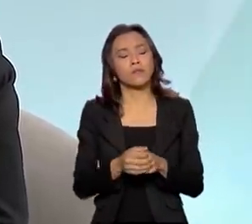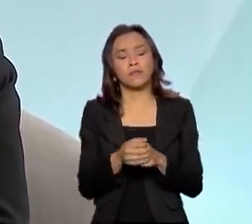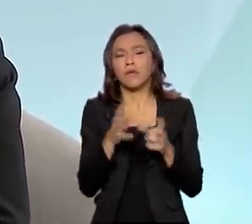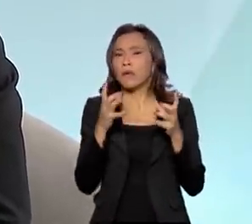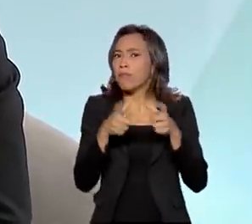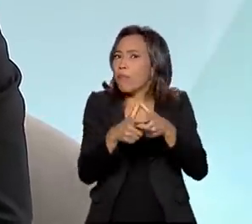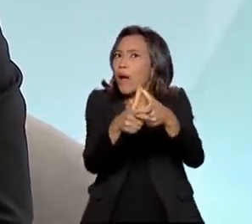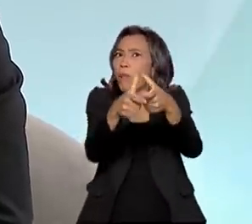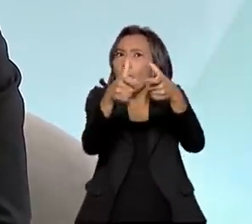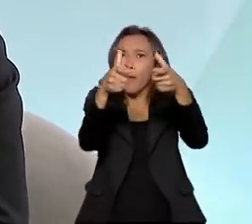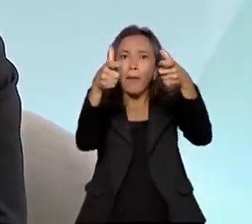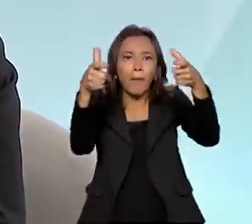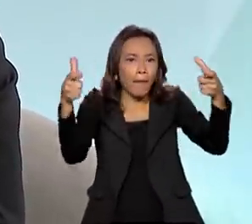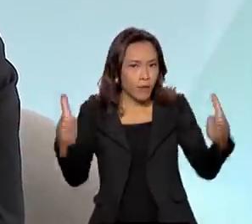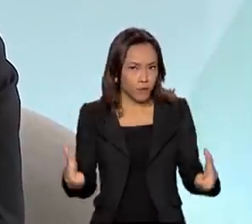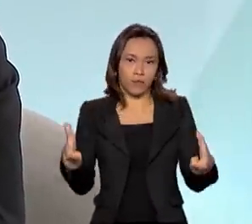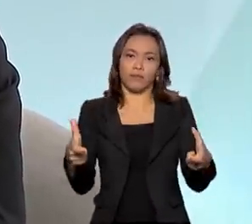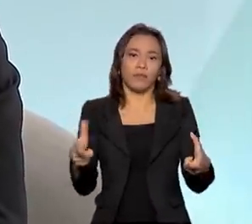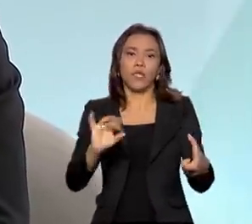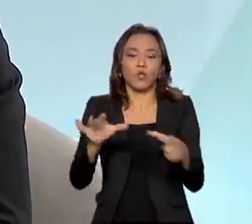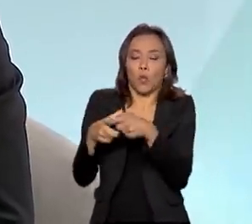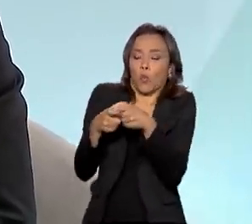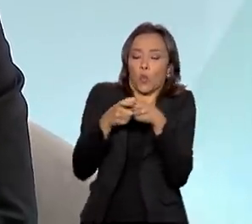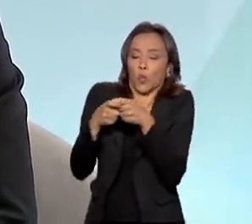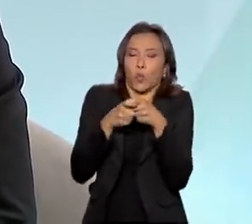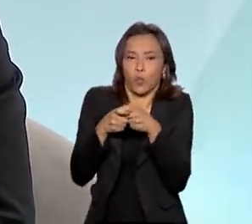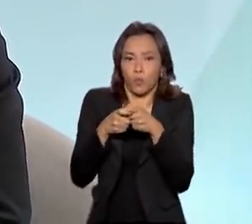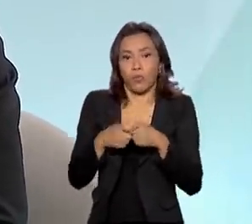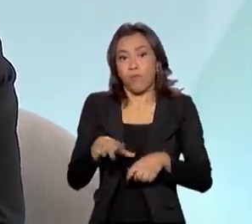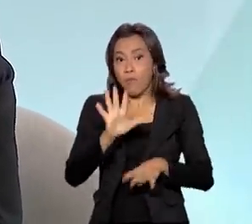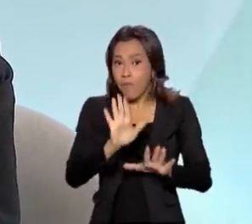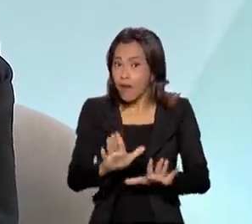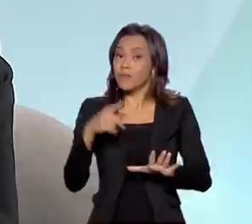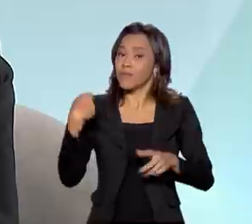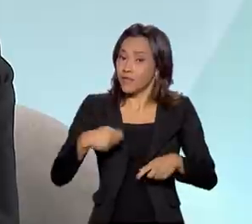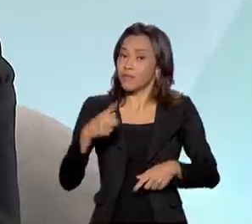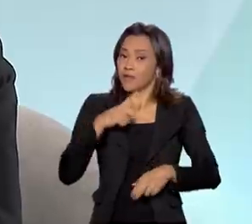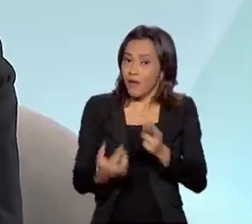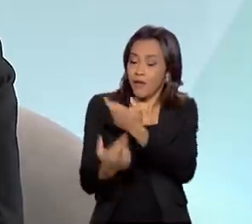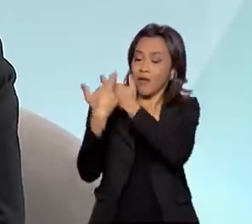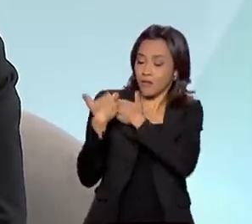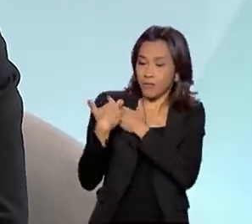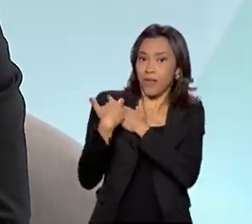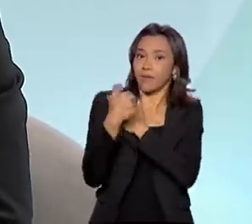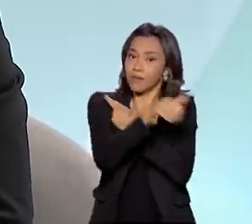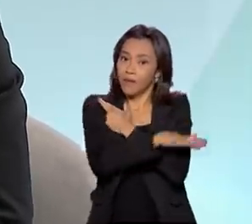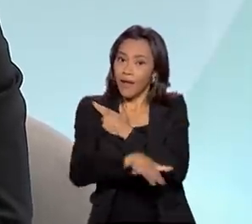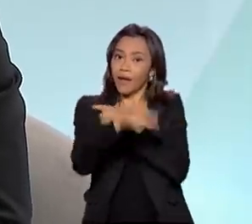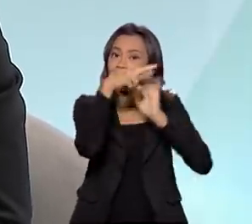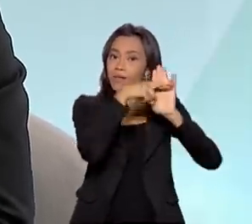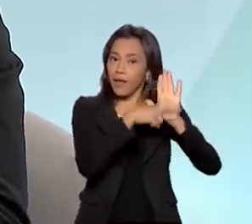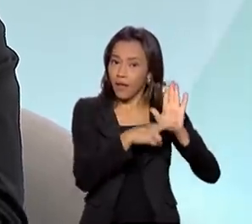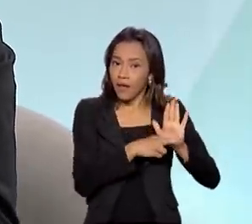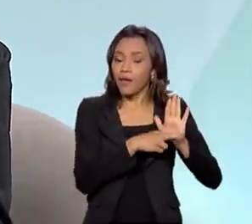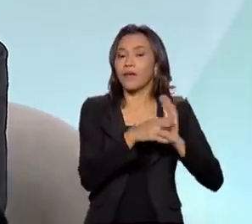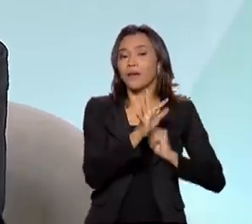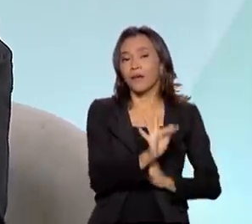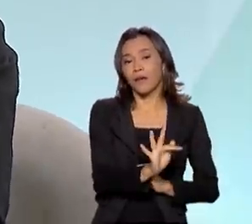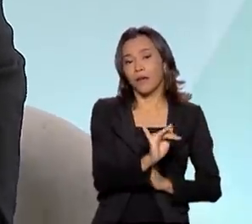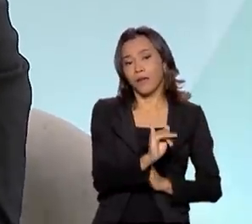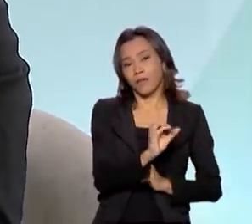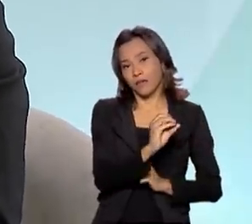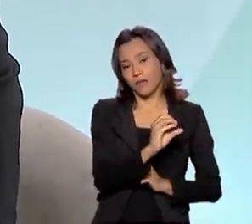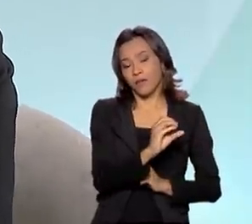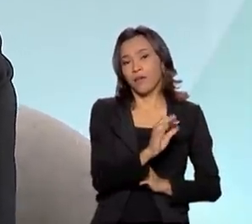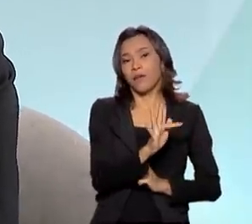descentralizada. Todavia, é preciso ter muito cuidado e muito zelo, muita responsabilidade no quesito fiscal para que não aparente